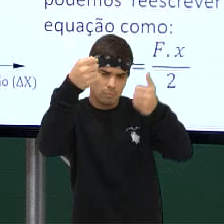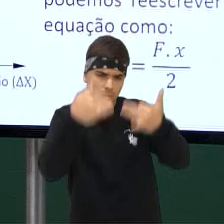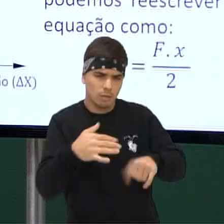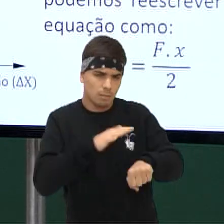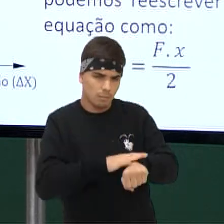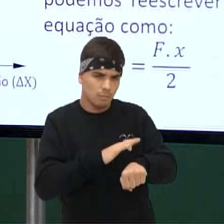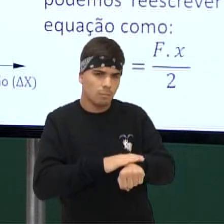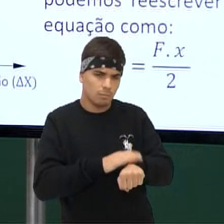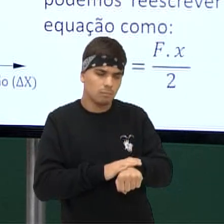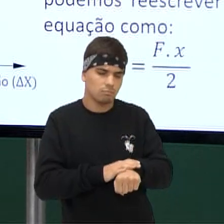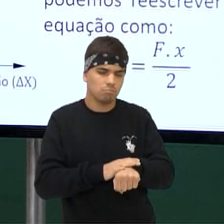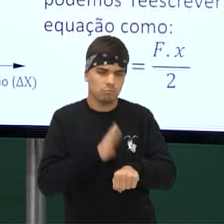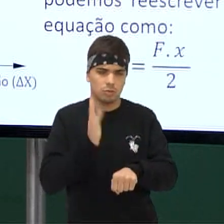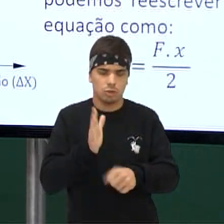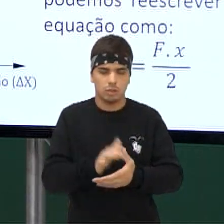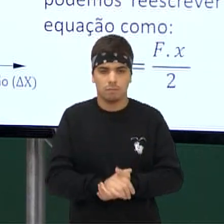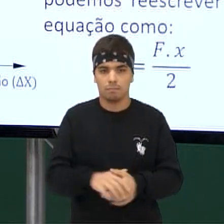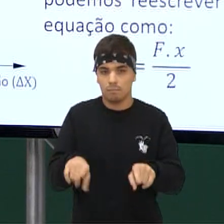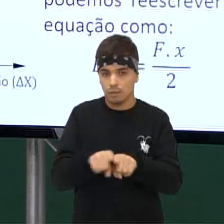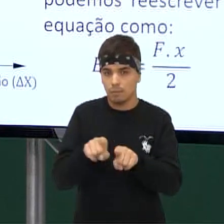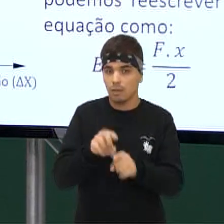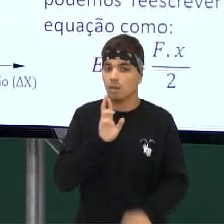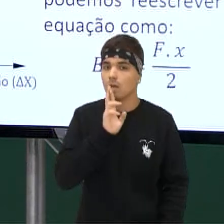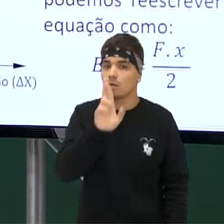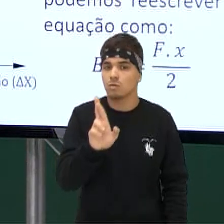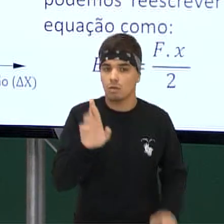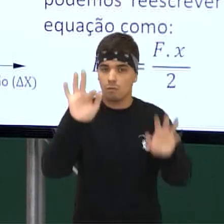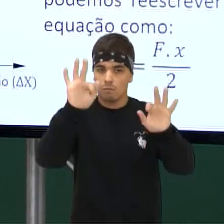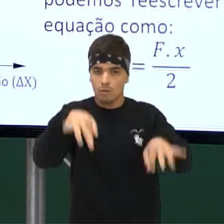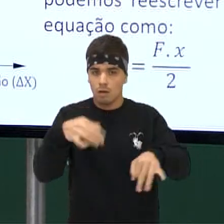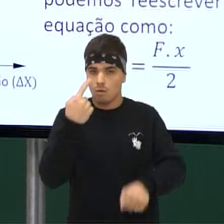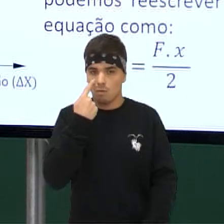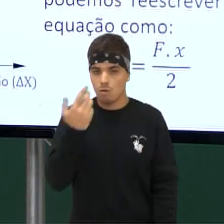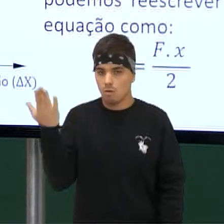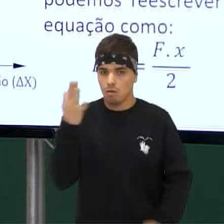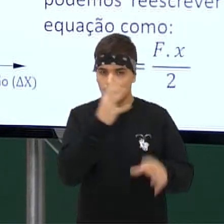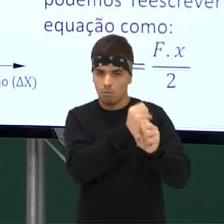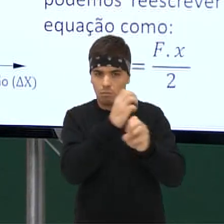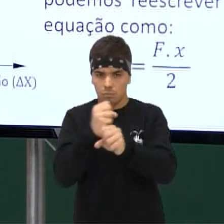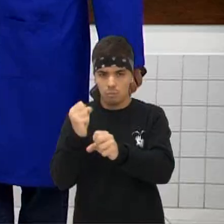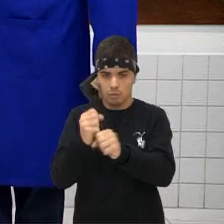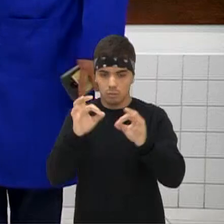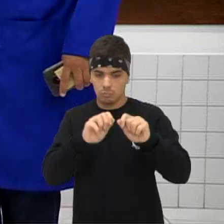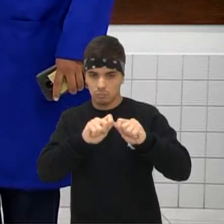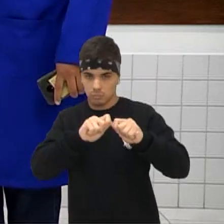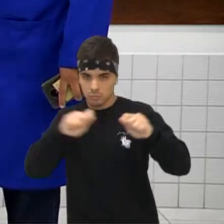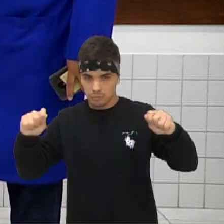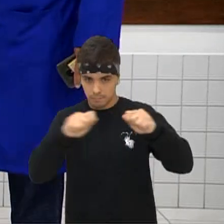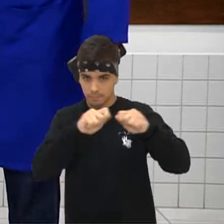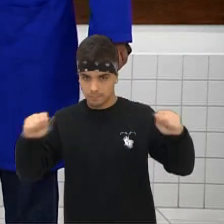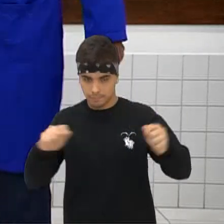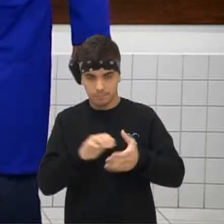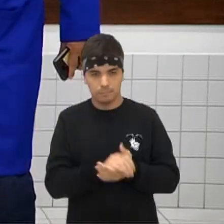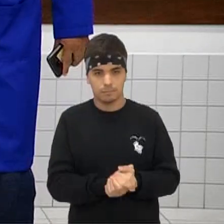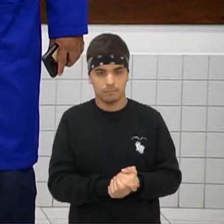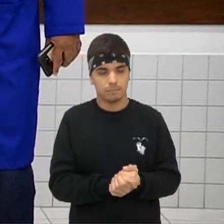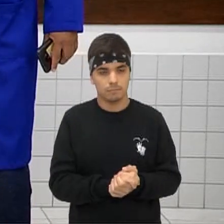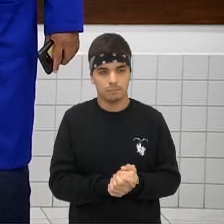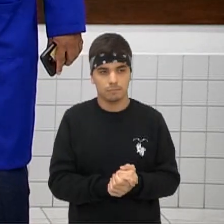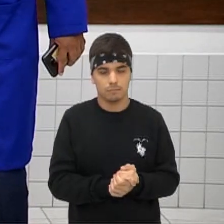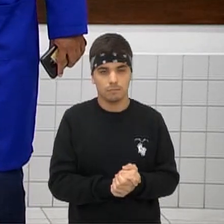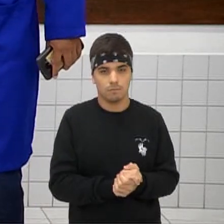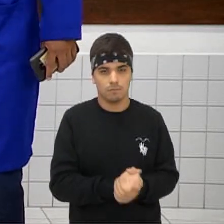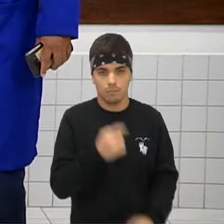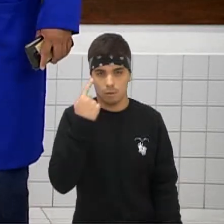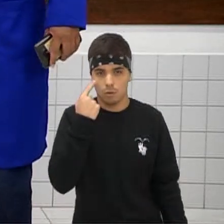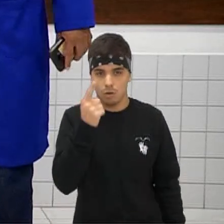anteriores, é isso Mas a gente chega no resultado final, que é a fórmula da constante elástica Vamos lá, querido Ok, então assim, pessoal, só para